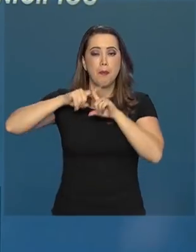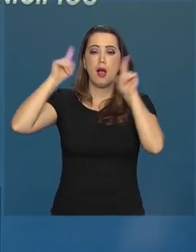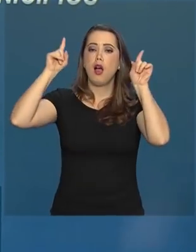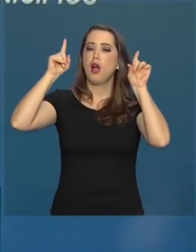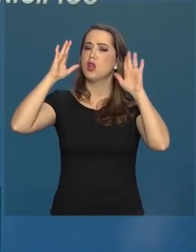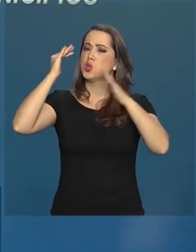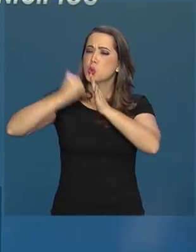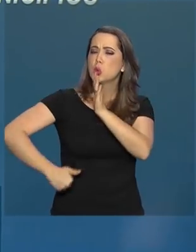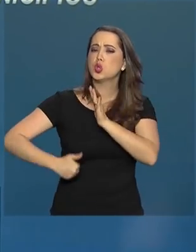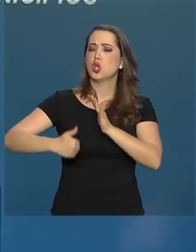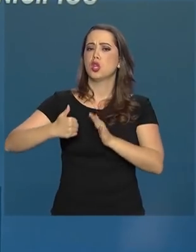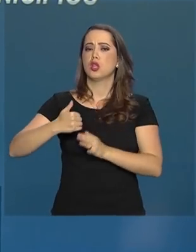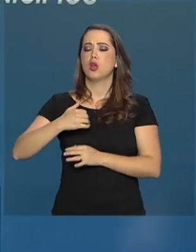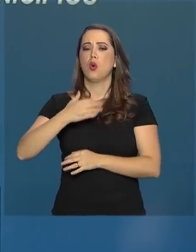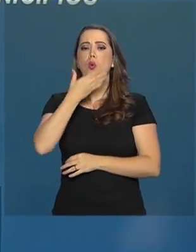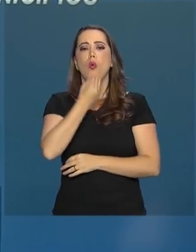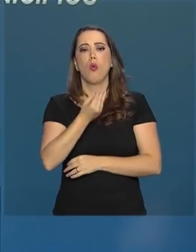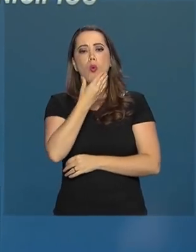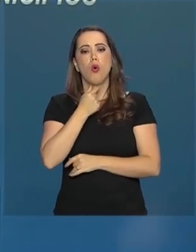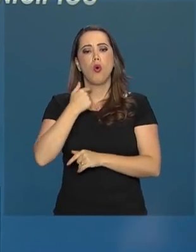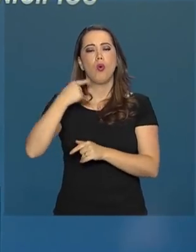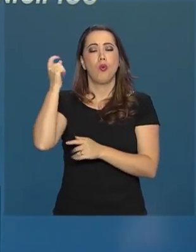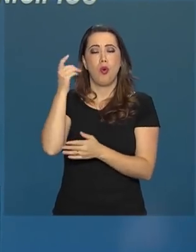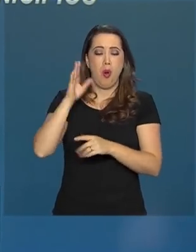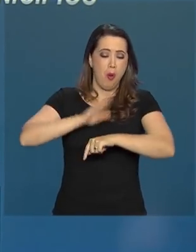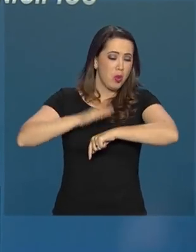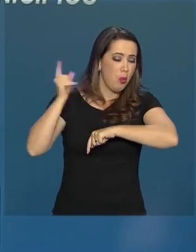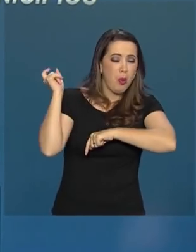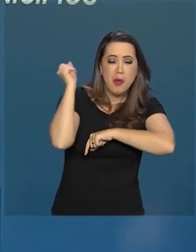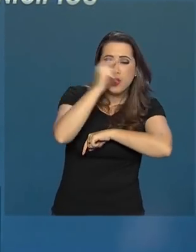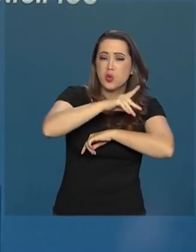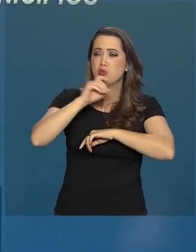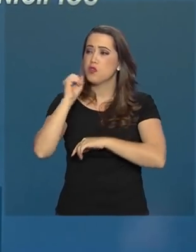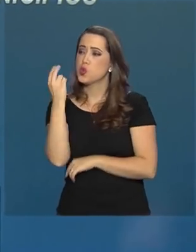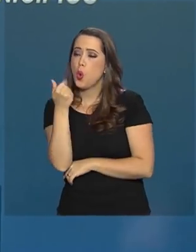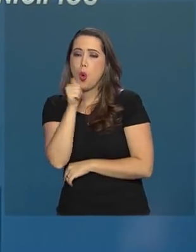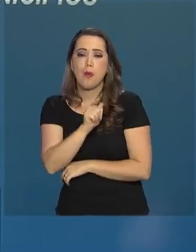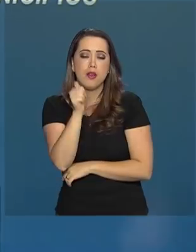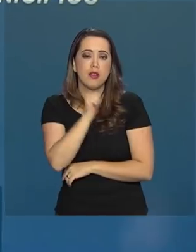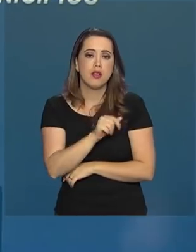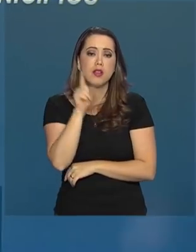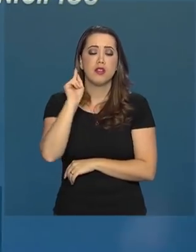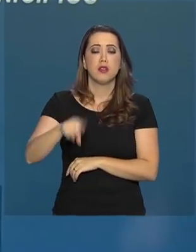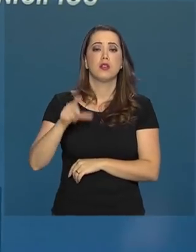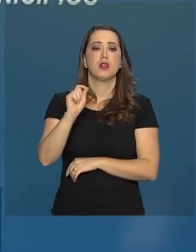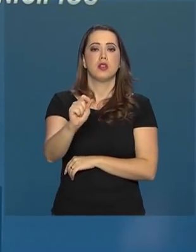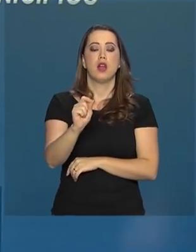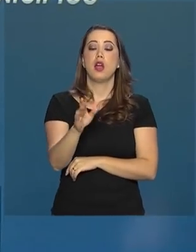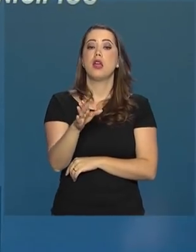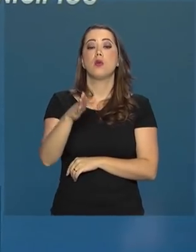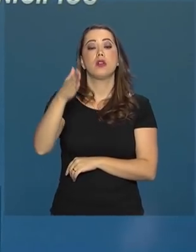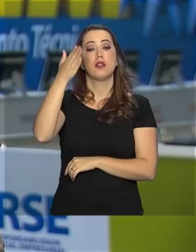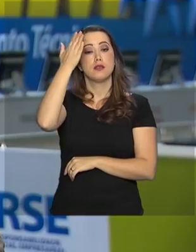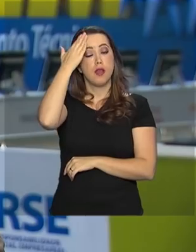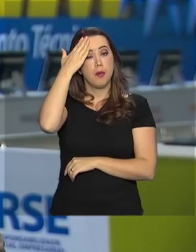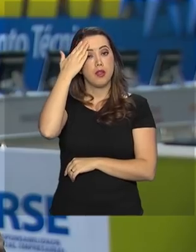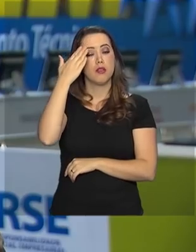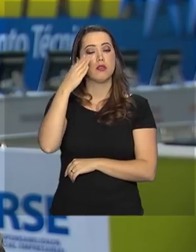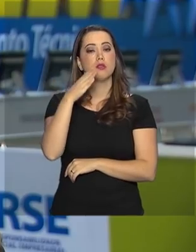o que tira o homem da situação difícil que se encontra, ou a mulher, é o conhecimento.